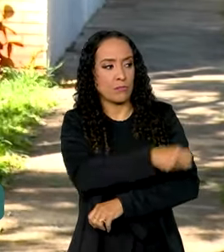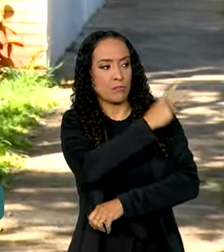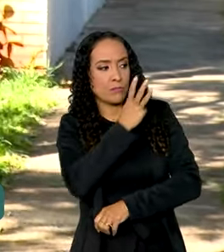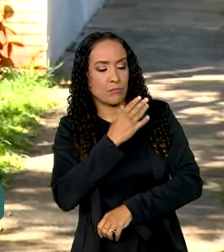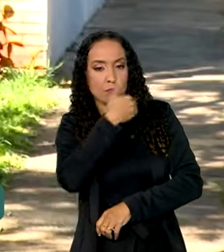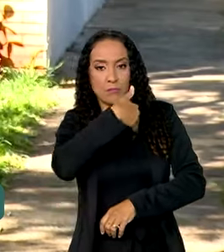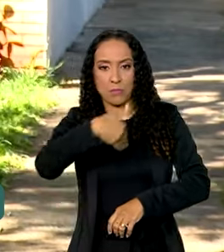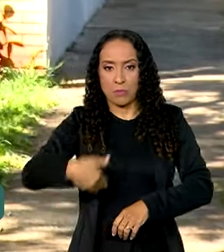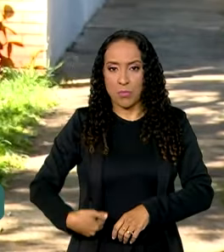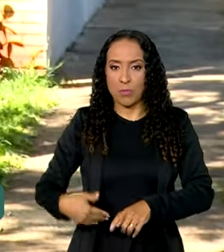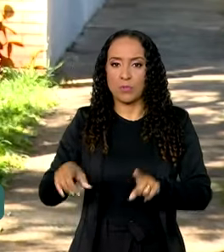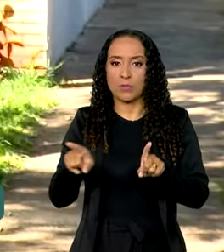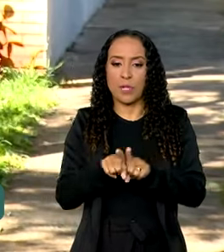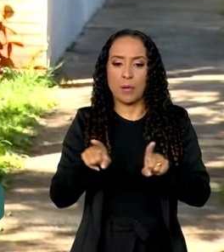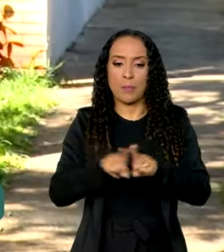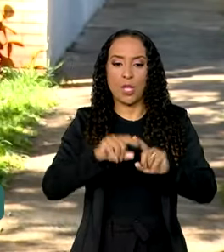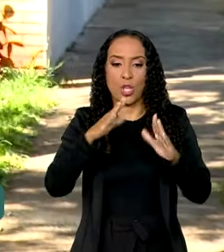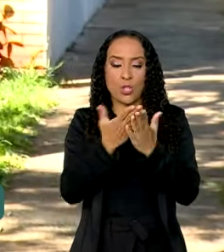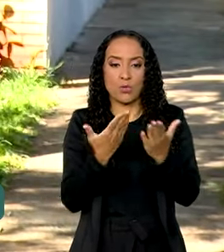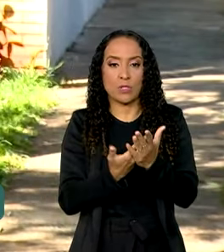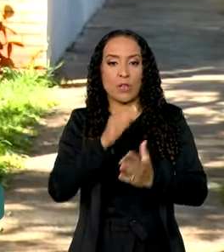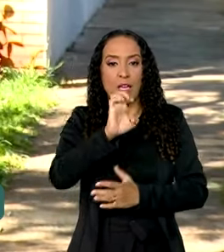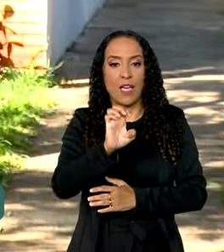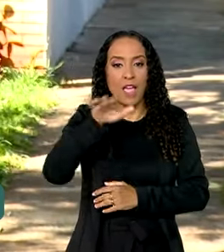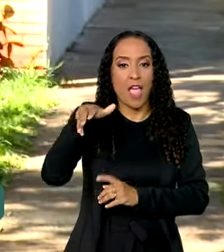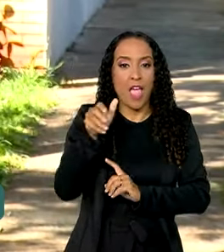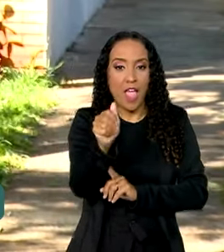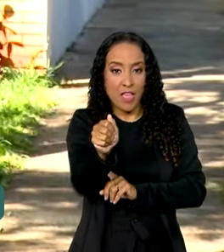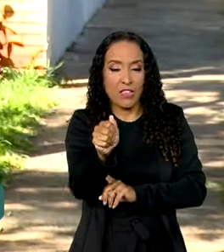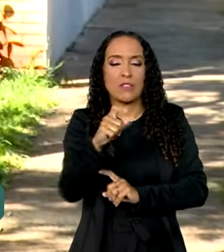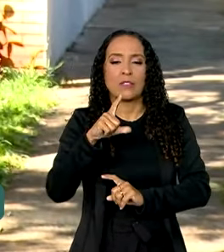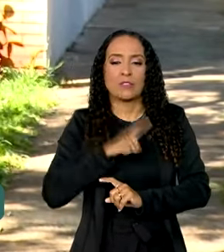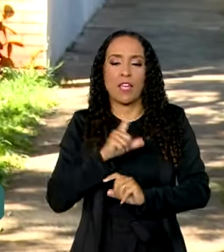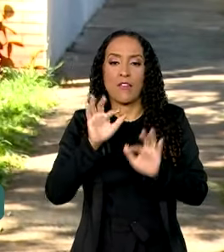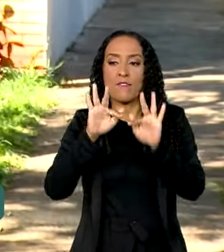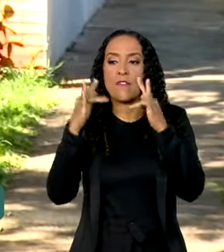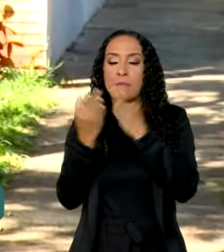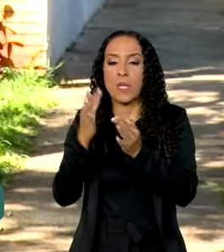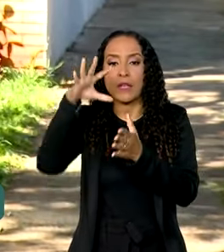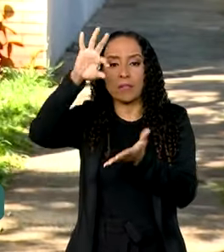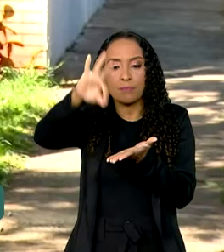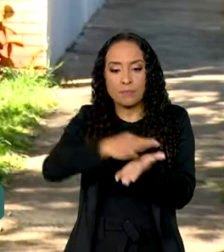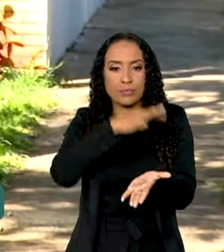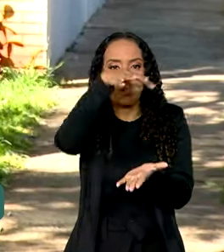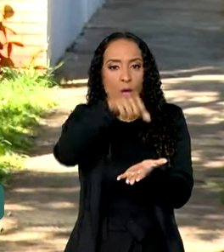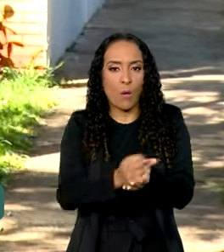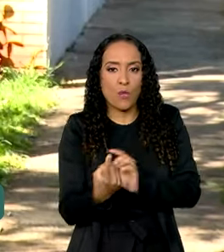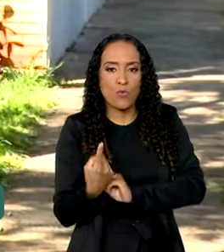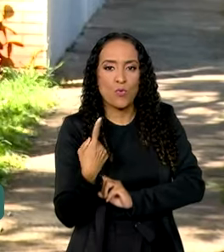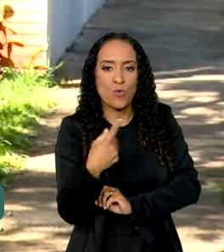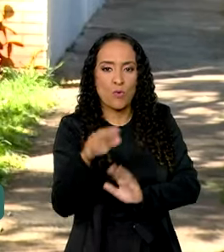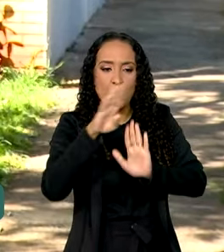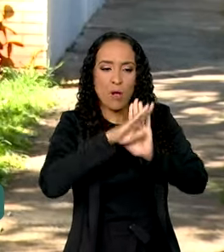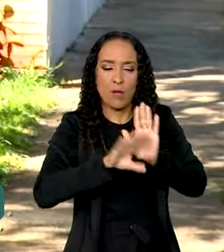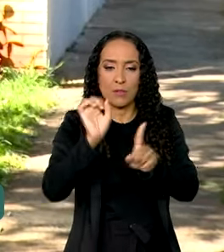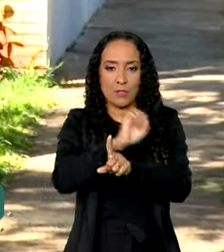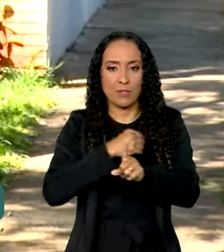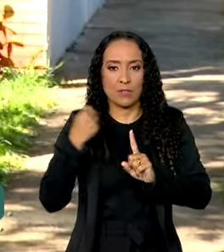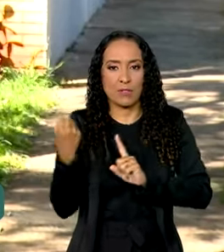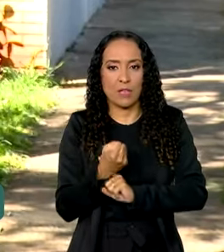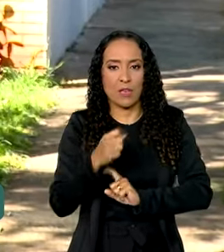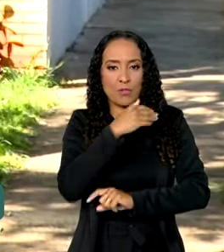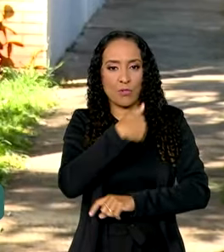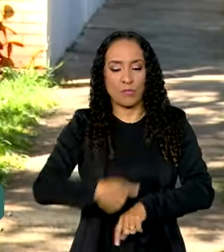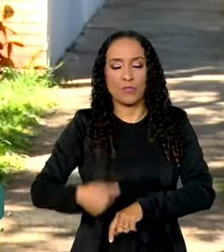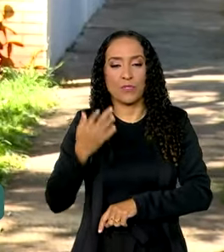público regular e da educação de jovens e adultos que tenham família inscrita no Cadastro Único para Programas Sociais do